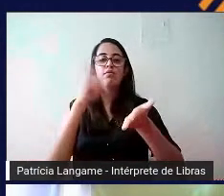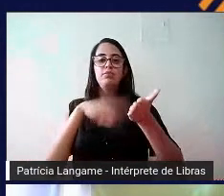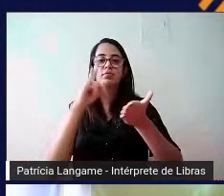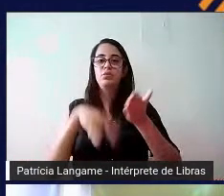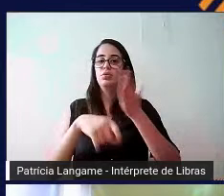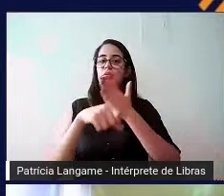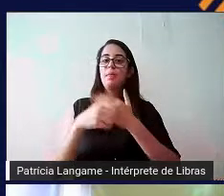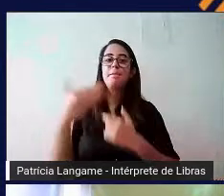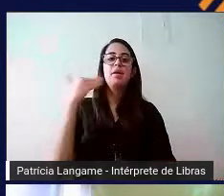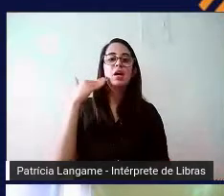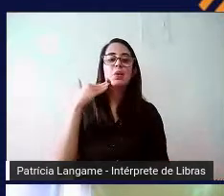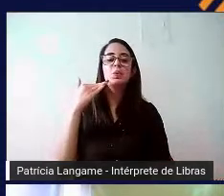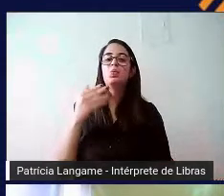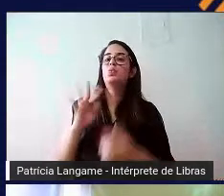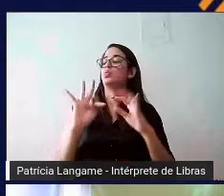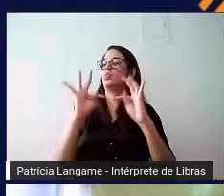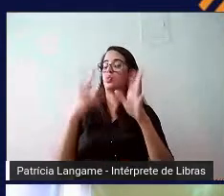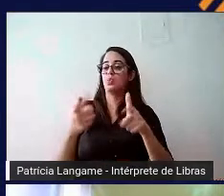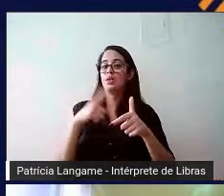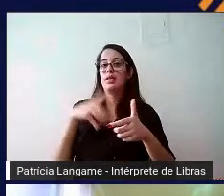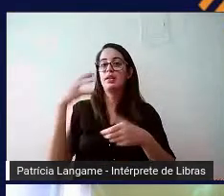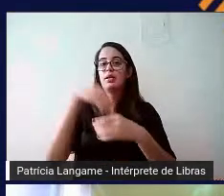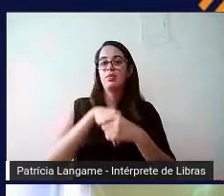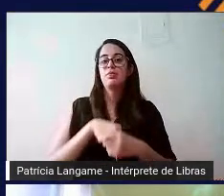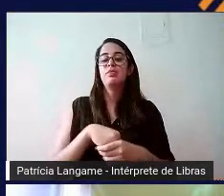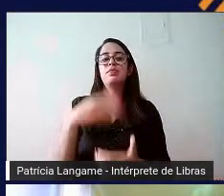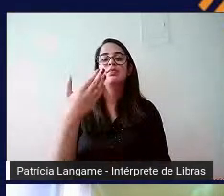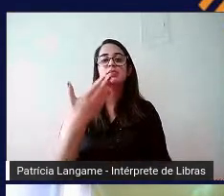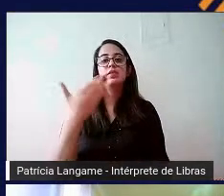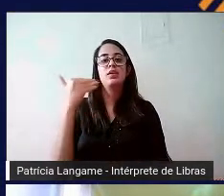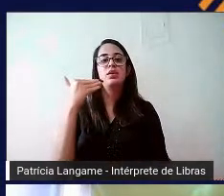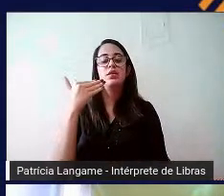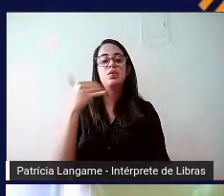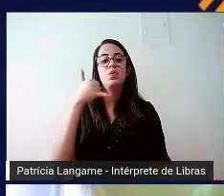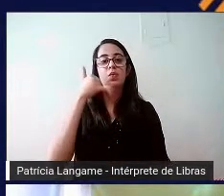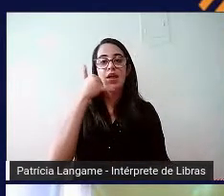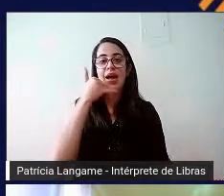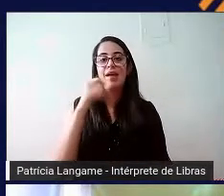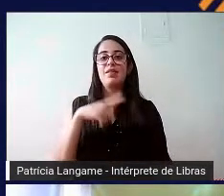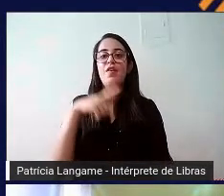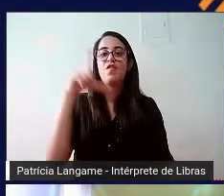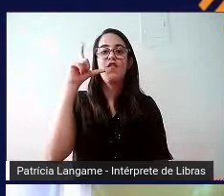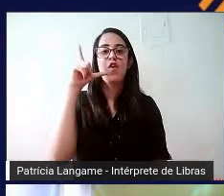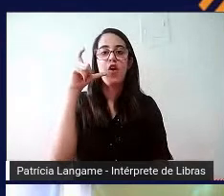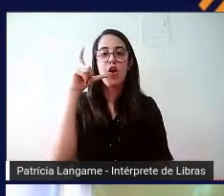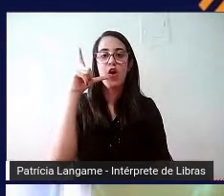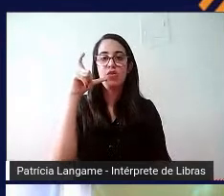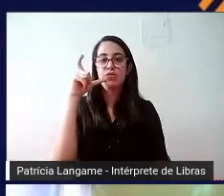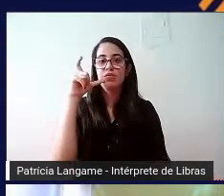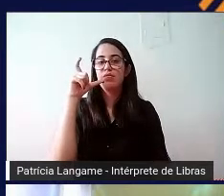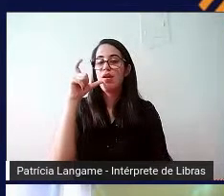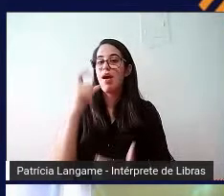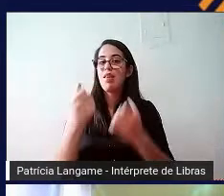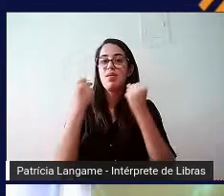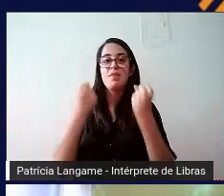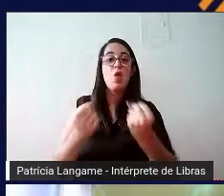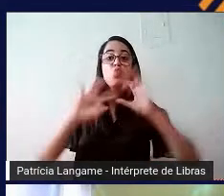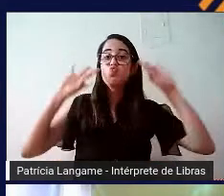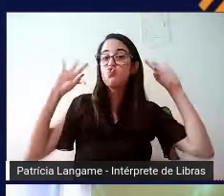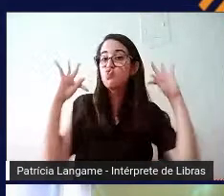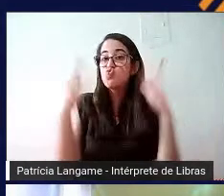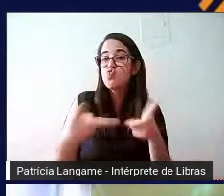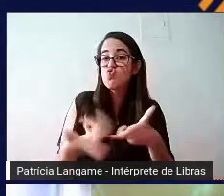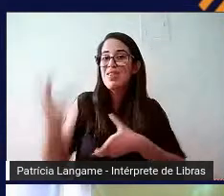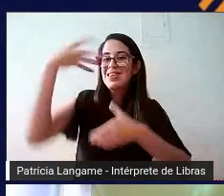dentro do celular. Você tem cartão de crédito, álbum de fotografia, até academia de ginástica, o que você imaginar, você